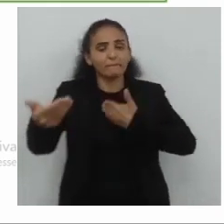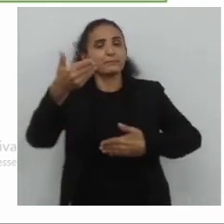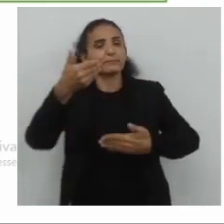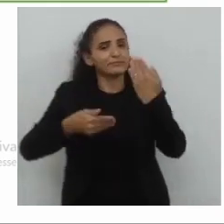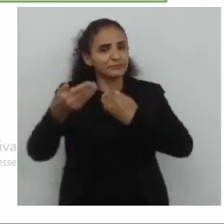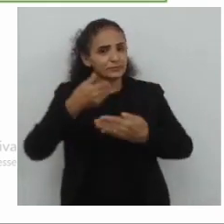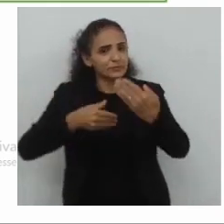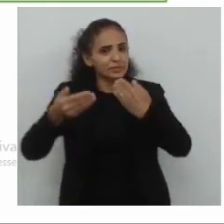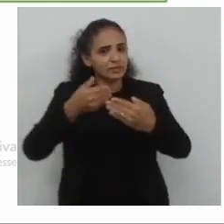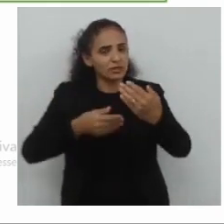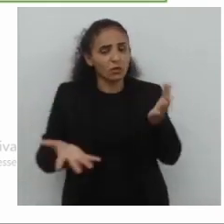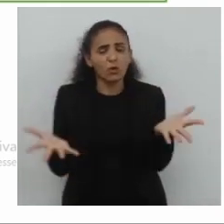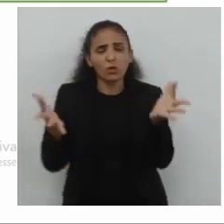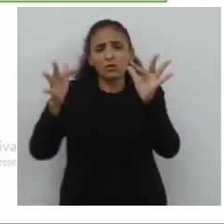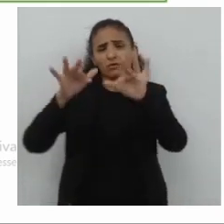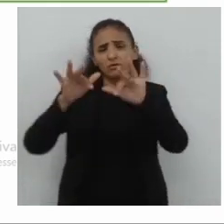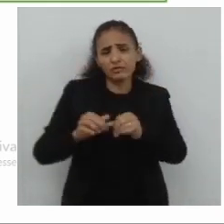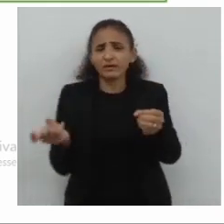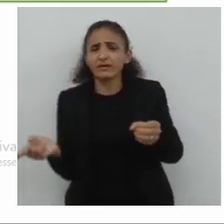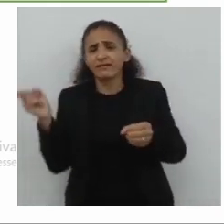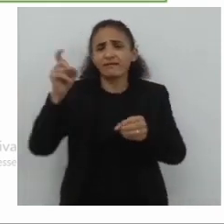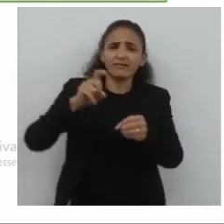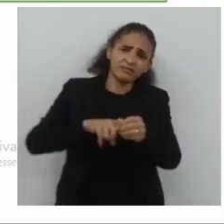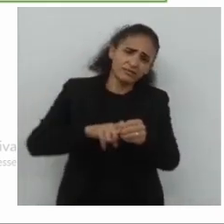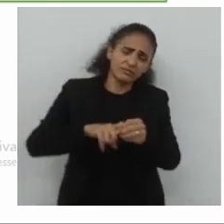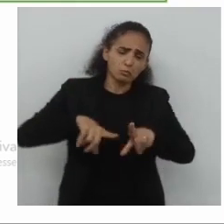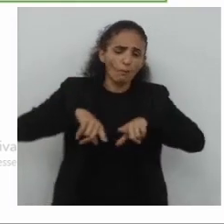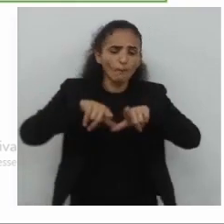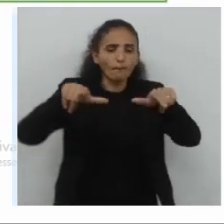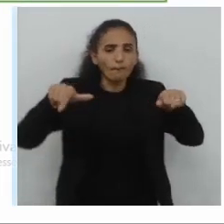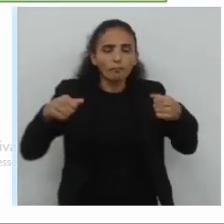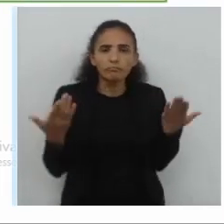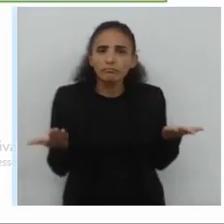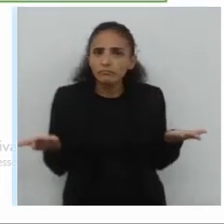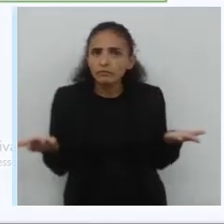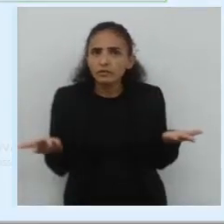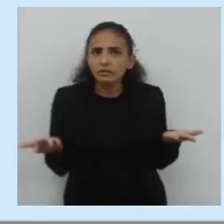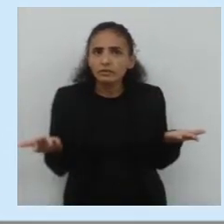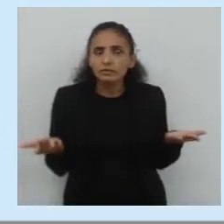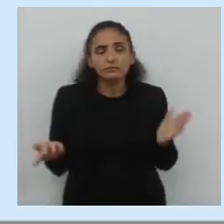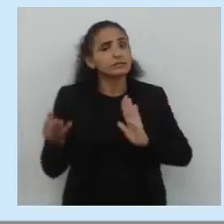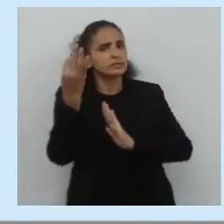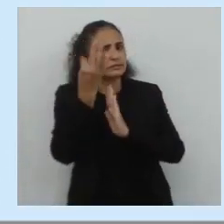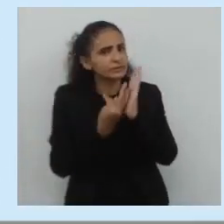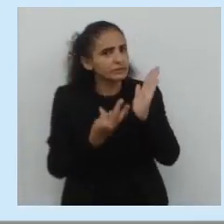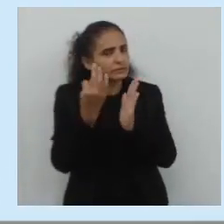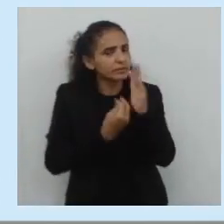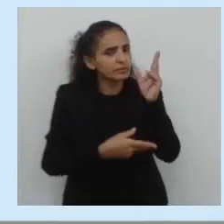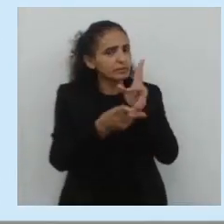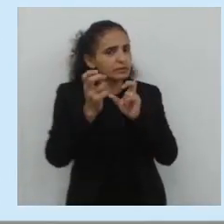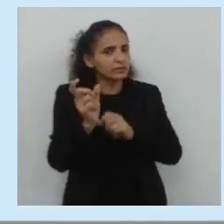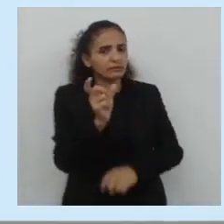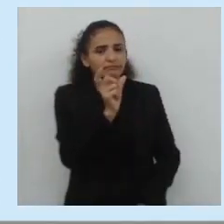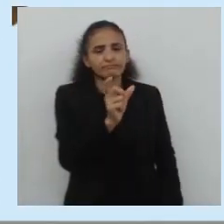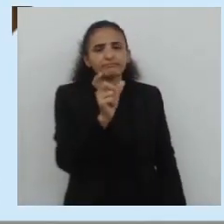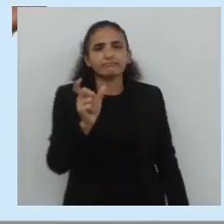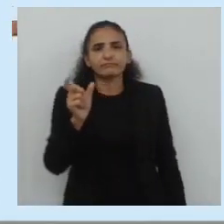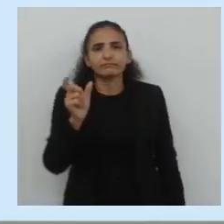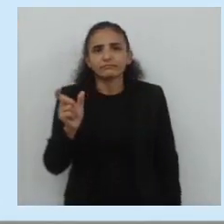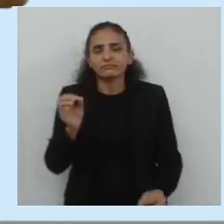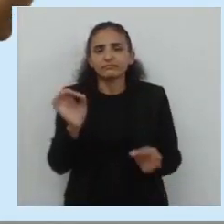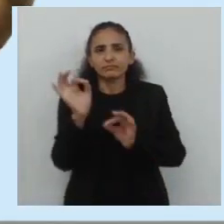participação, o fim, a volta, o vazio. Veja só que nesse texto nós encontramos o quê?